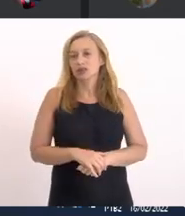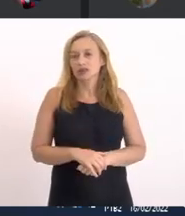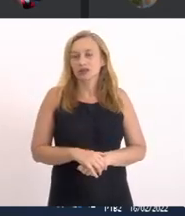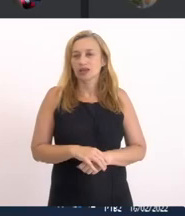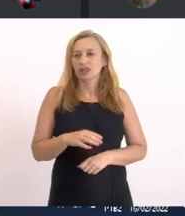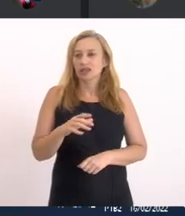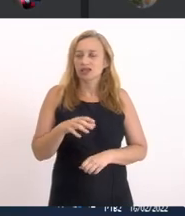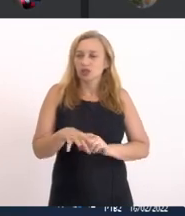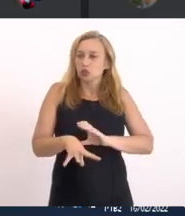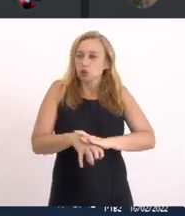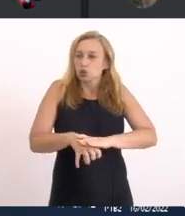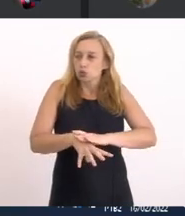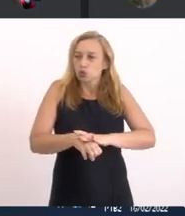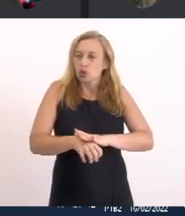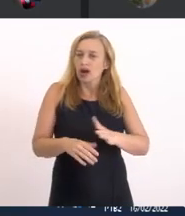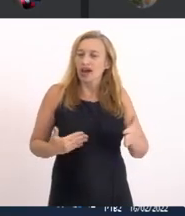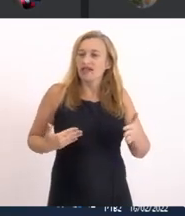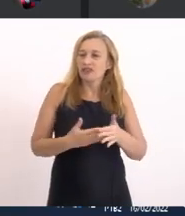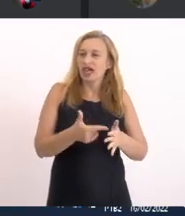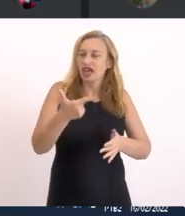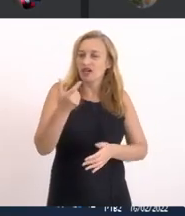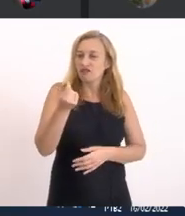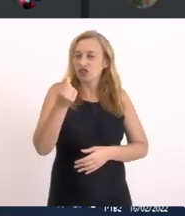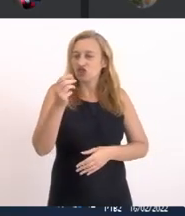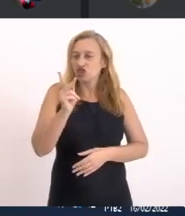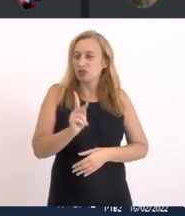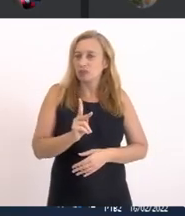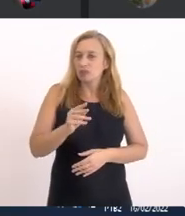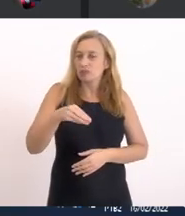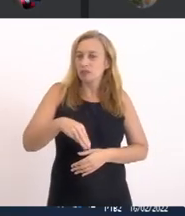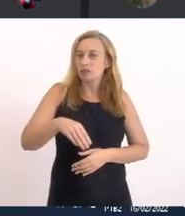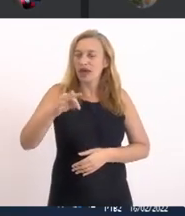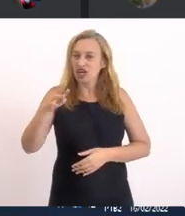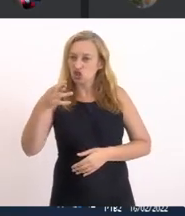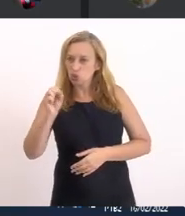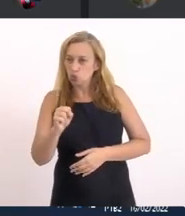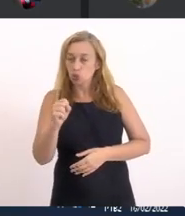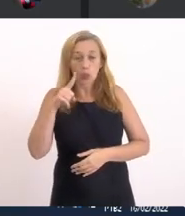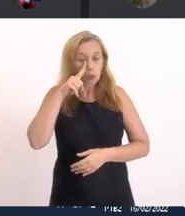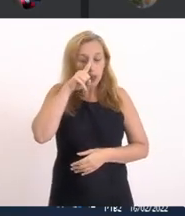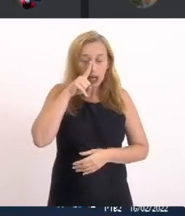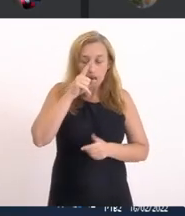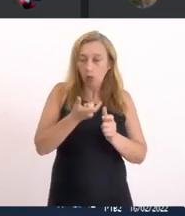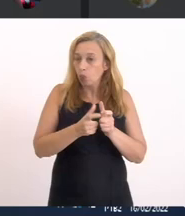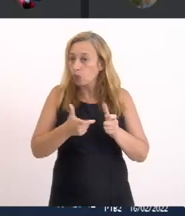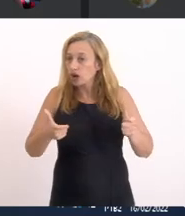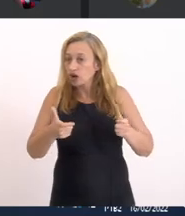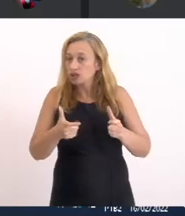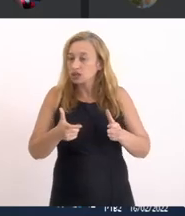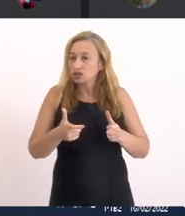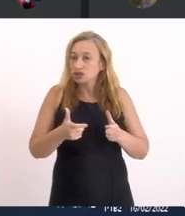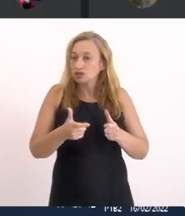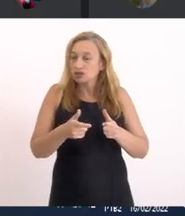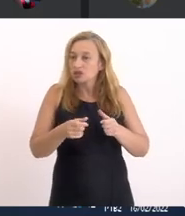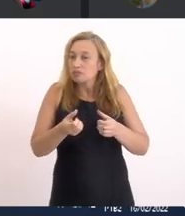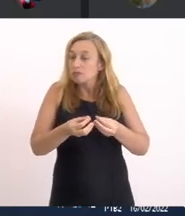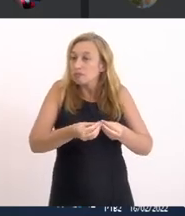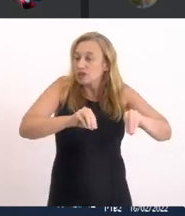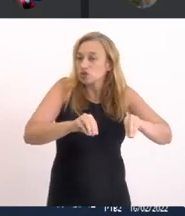dragagem Até 20 metros Para sair da arrebentação Tem um risco enorme De destruir a praia